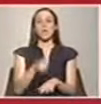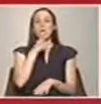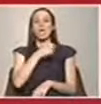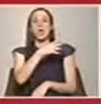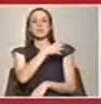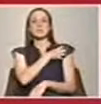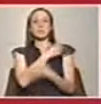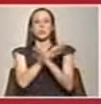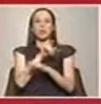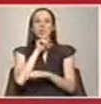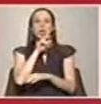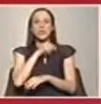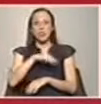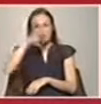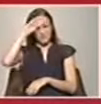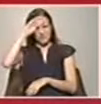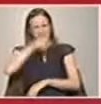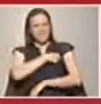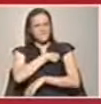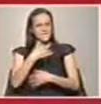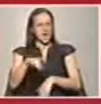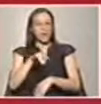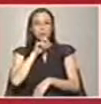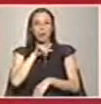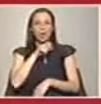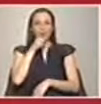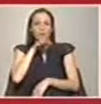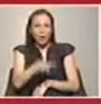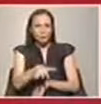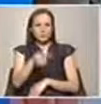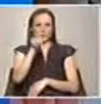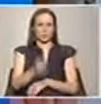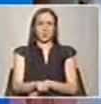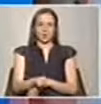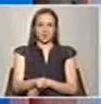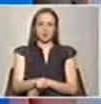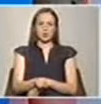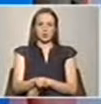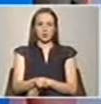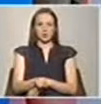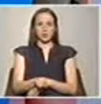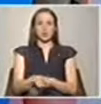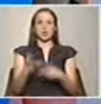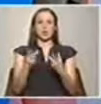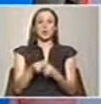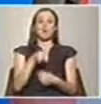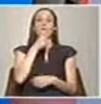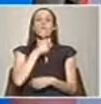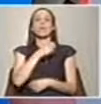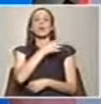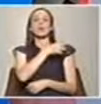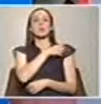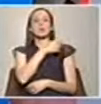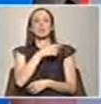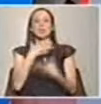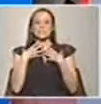provocar febre, pode provocar mal-estar. Até vômitos, não Até vômitos. A pessoa pode também, juntamente com a queimadura, ter ficado um pouco